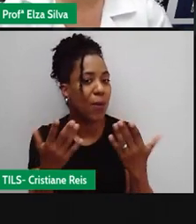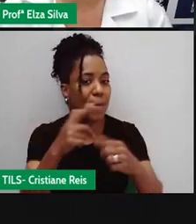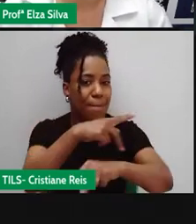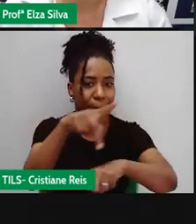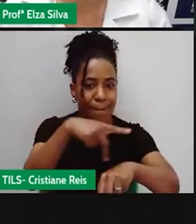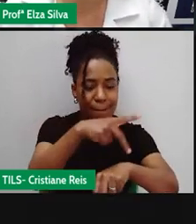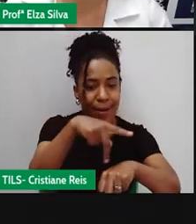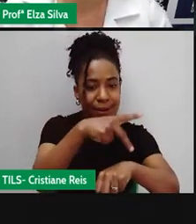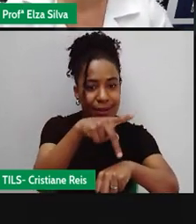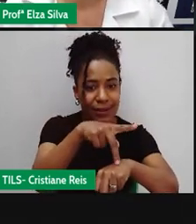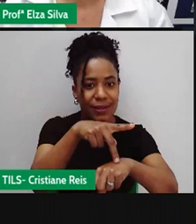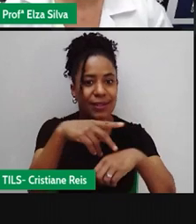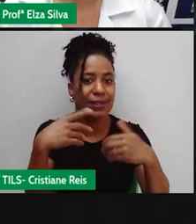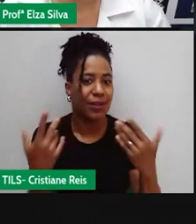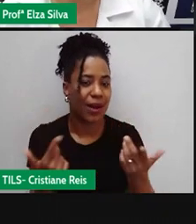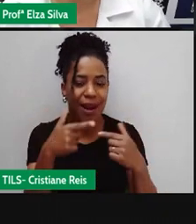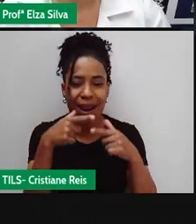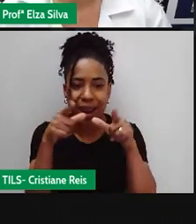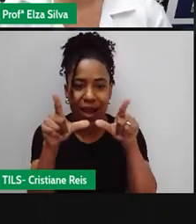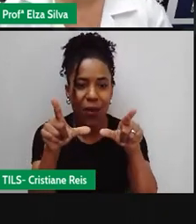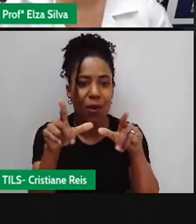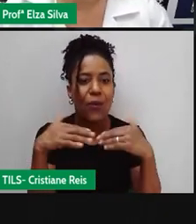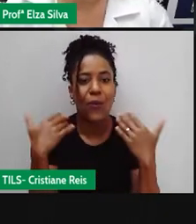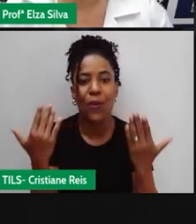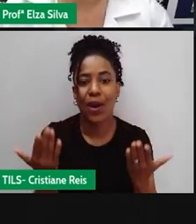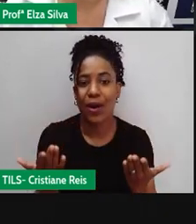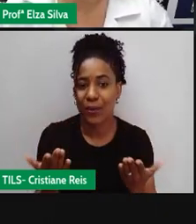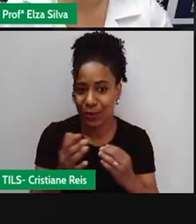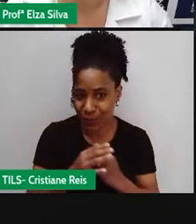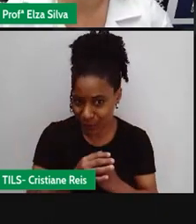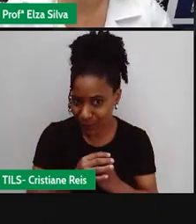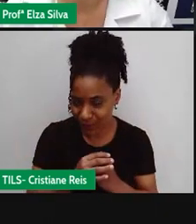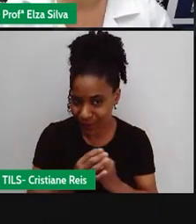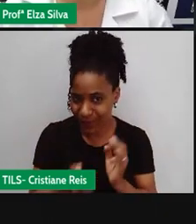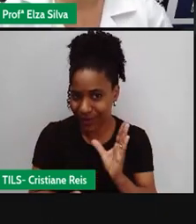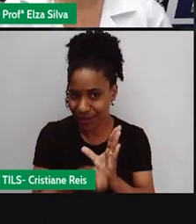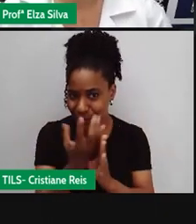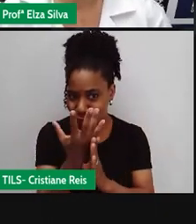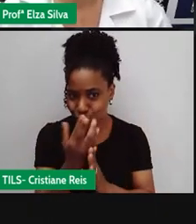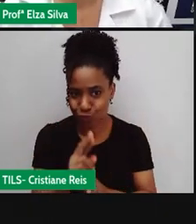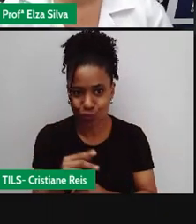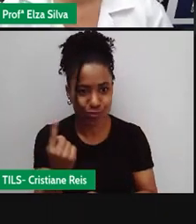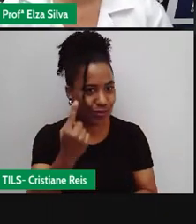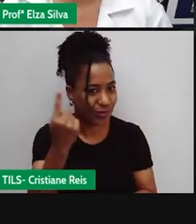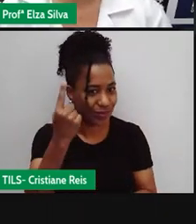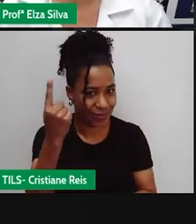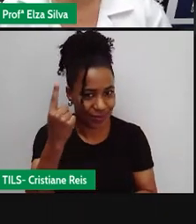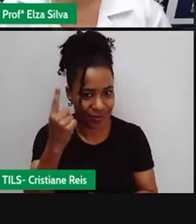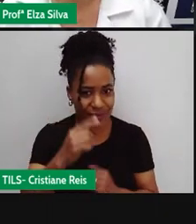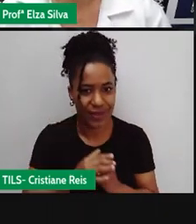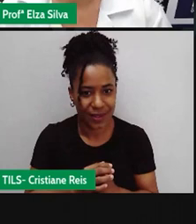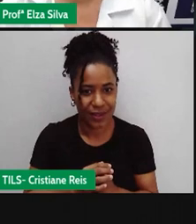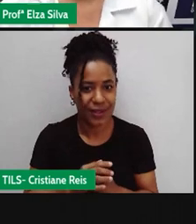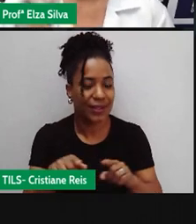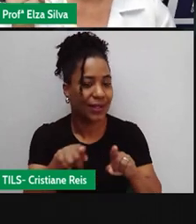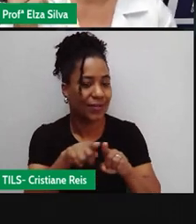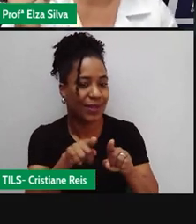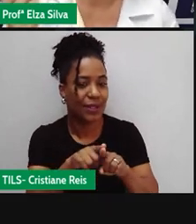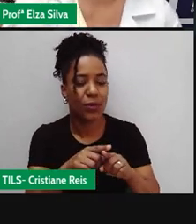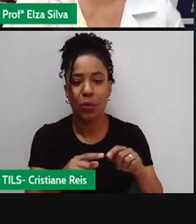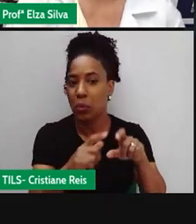país Onde ele foi Produzido Language A língua Original Da produção Box Office